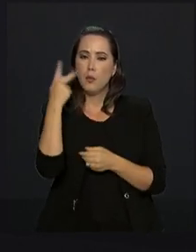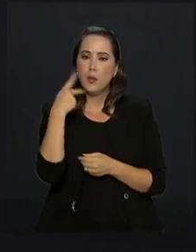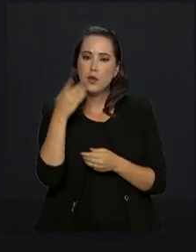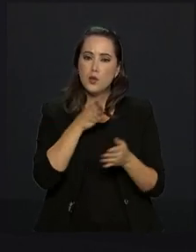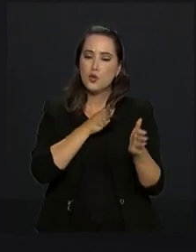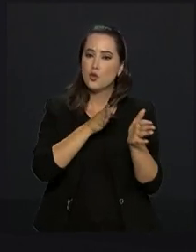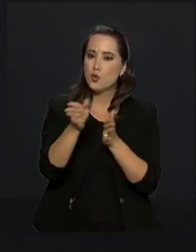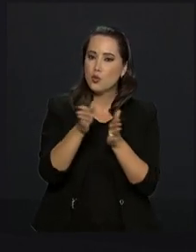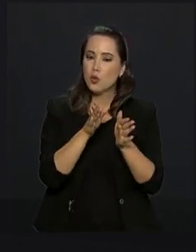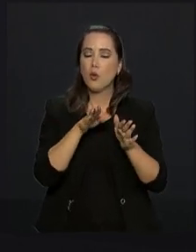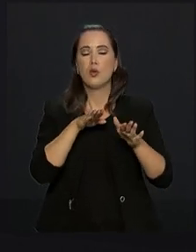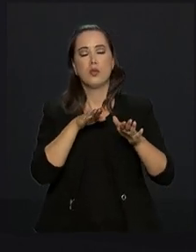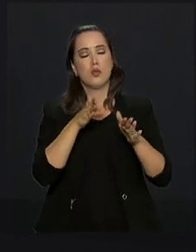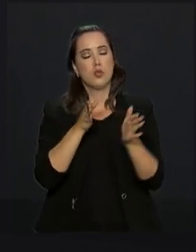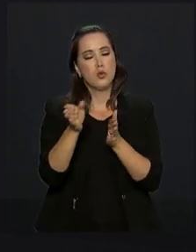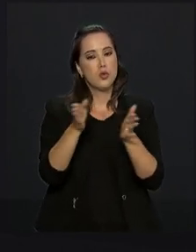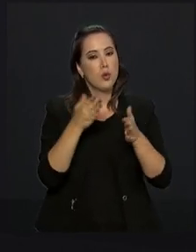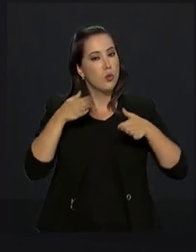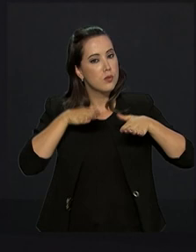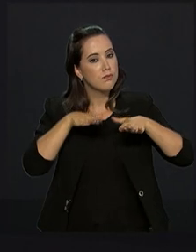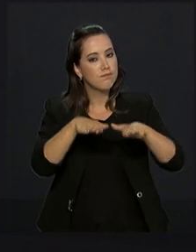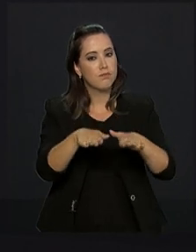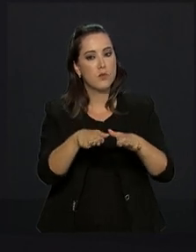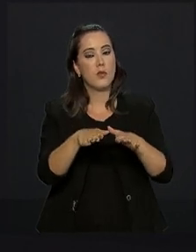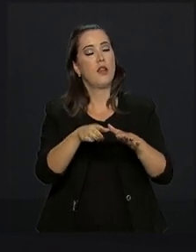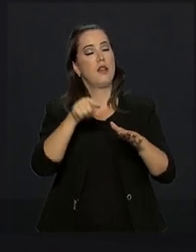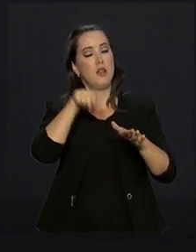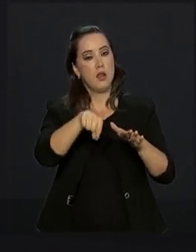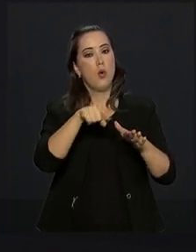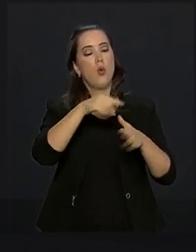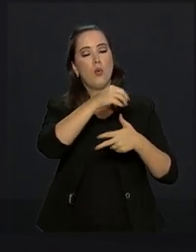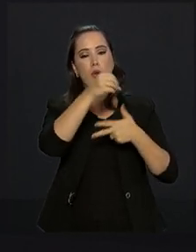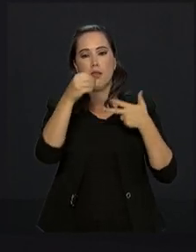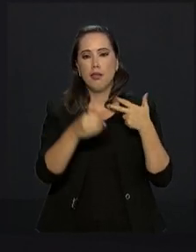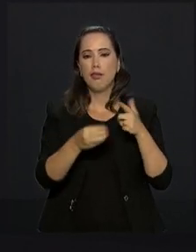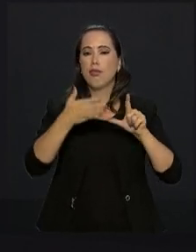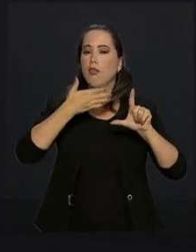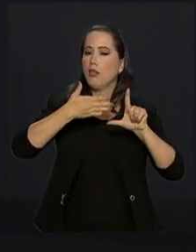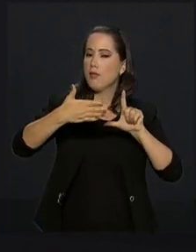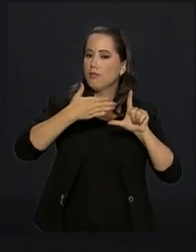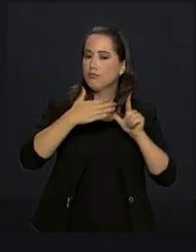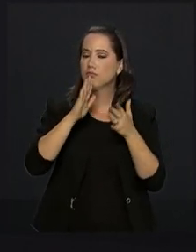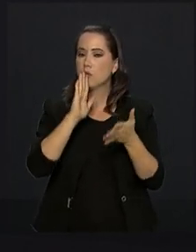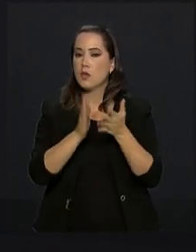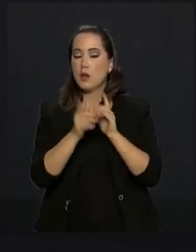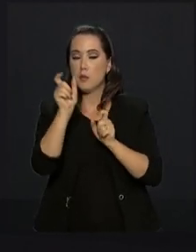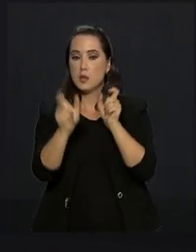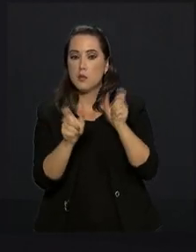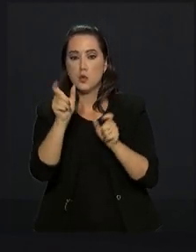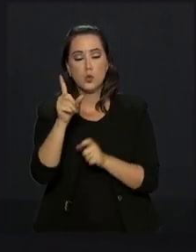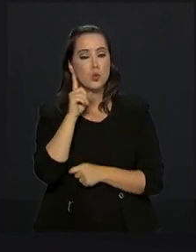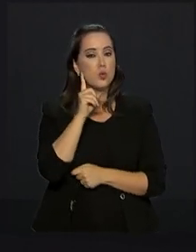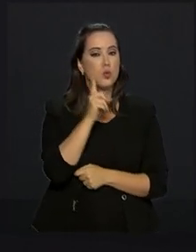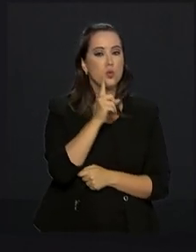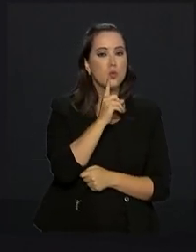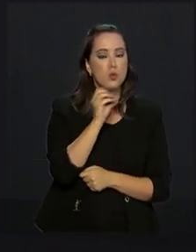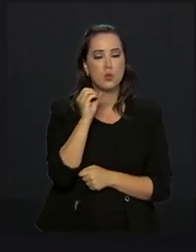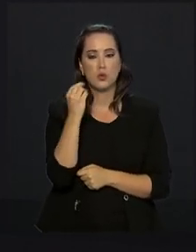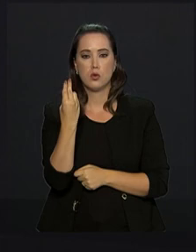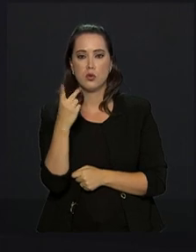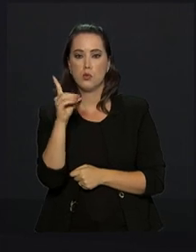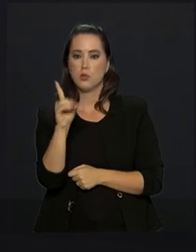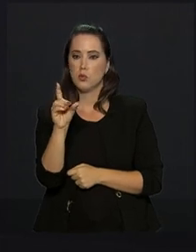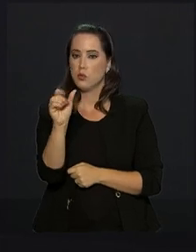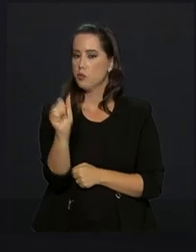acessibilidade, o conteúdo do Enem em libras, com vídeos em língua brasileira de sinais para os participantes surdos ou com